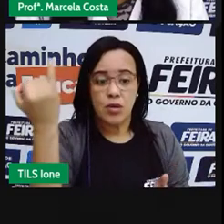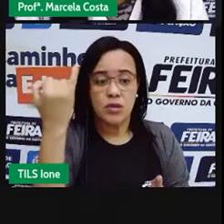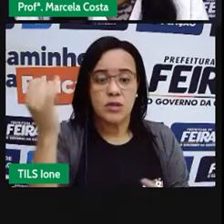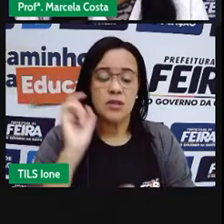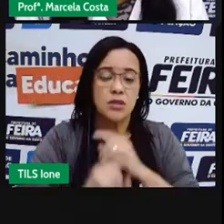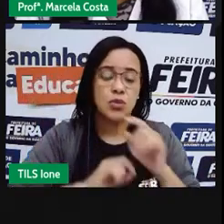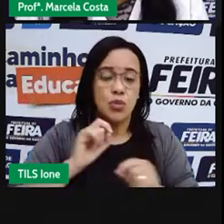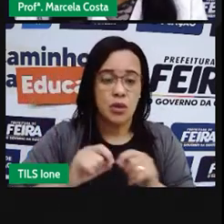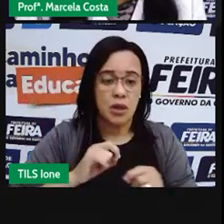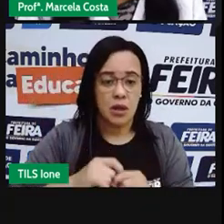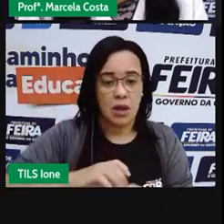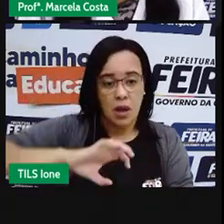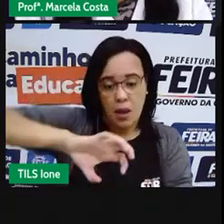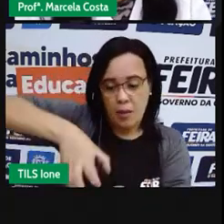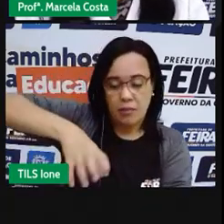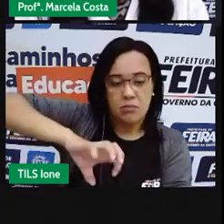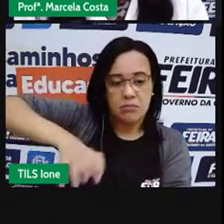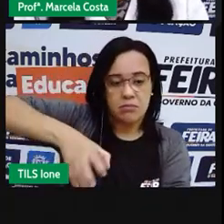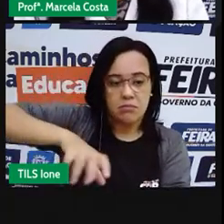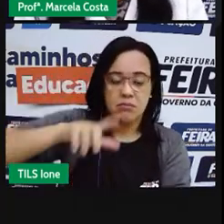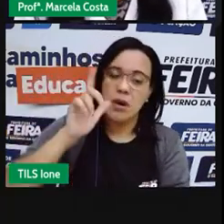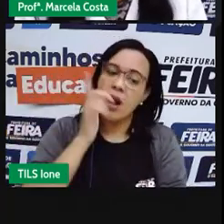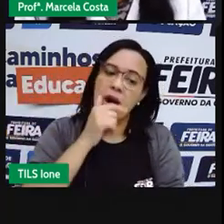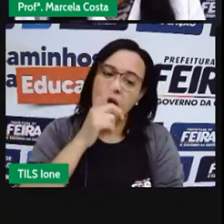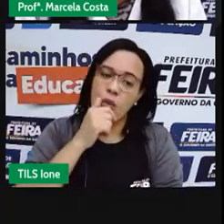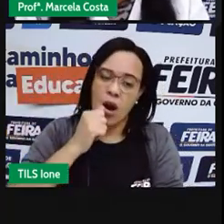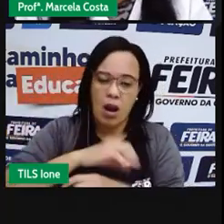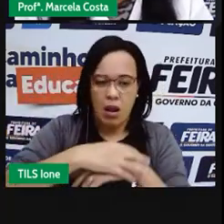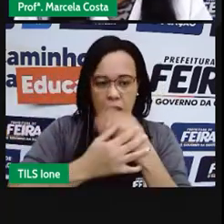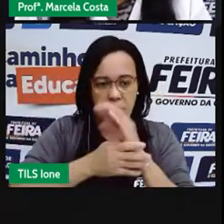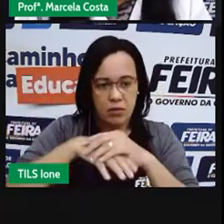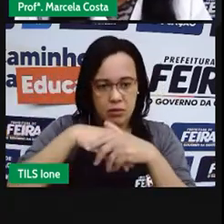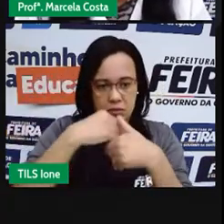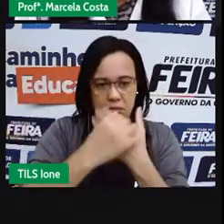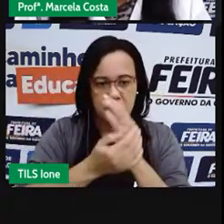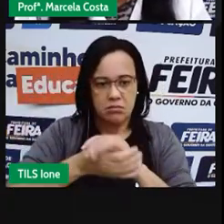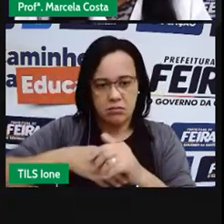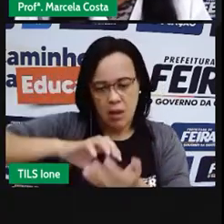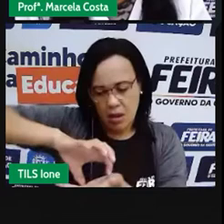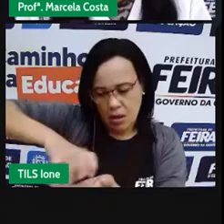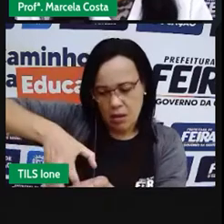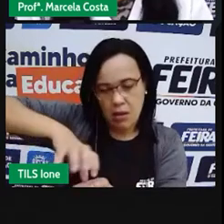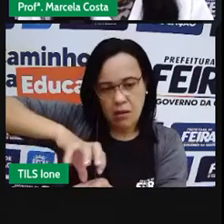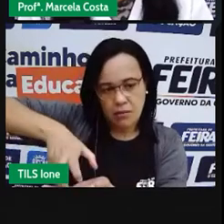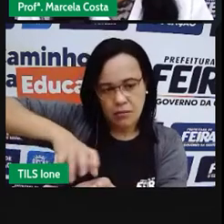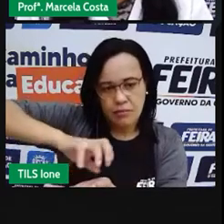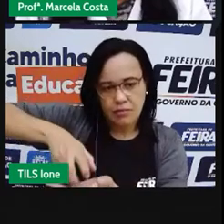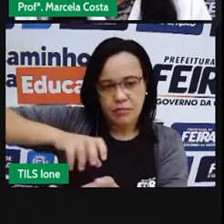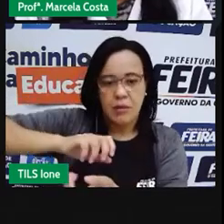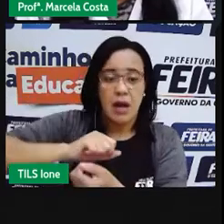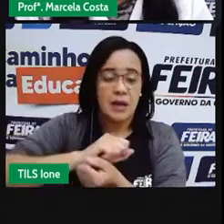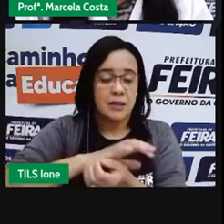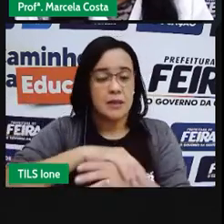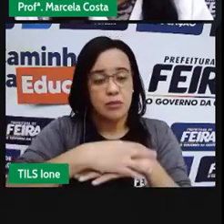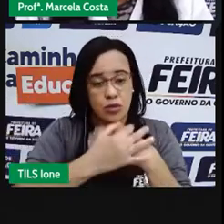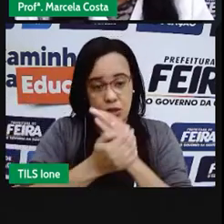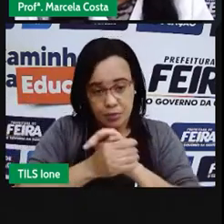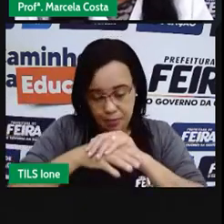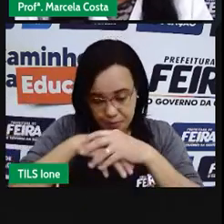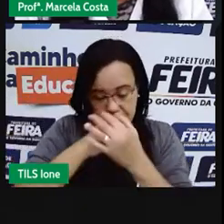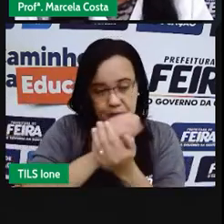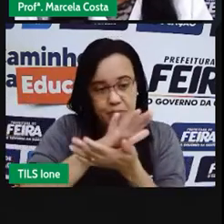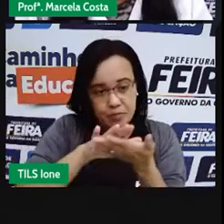você não estiver usando. Então, quando você estiver lavando as mãos, abre a torneira, passa ali o